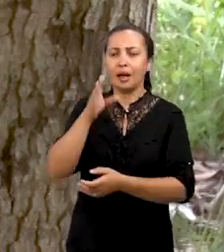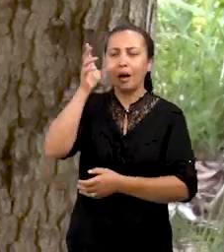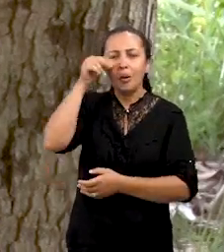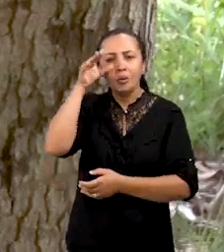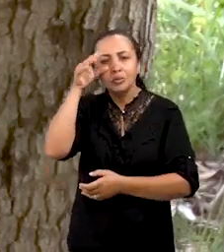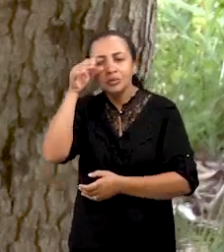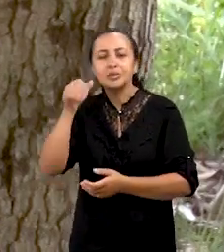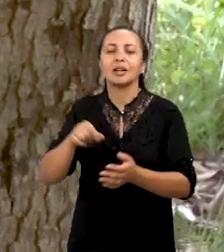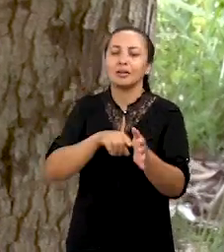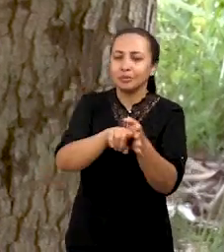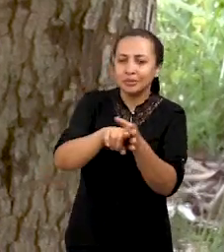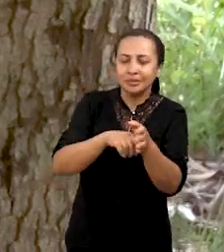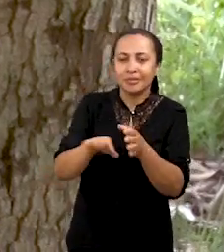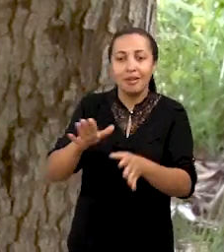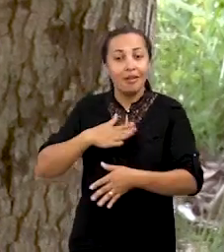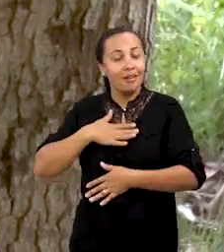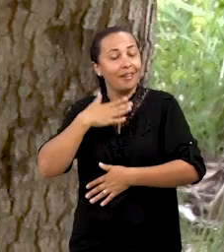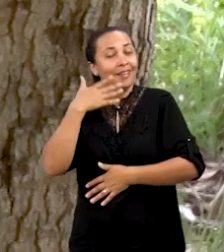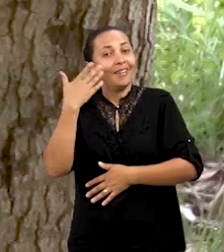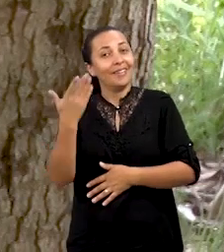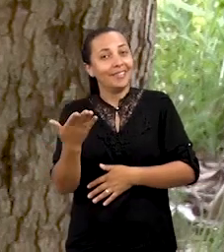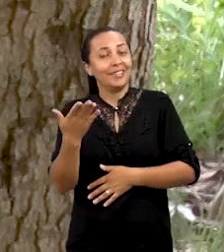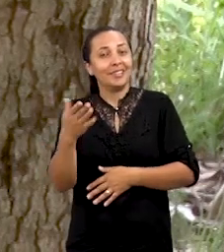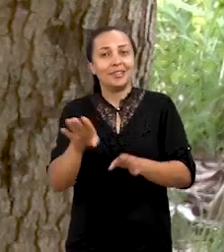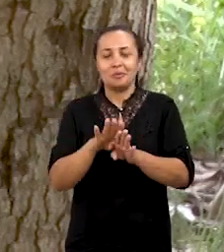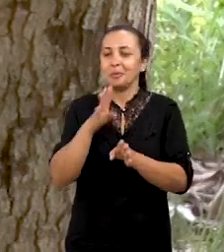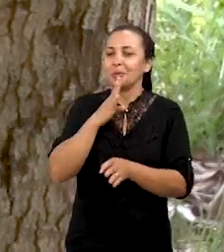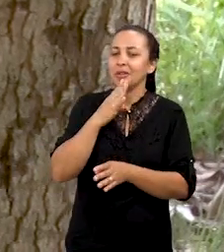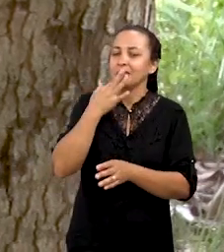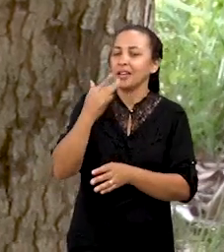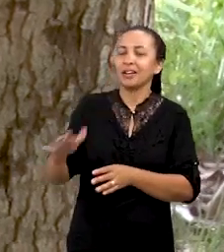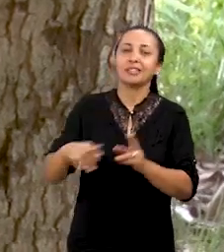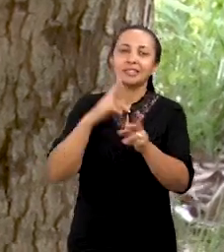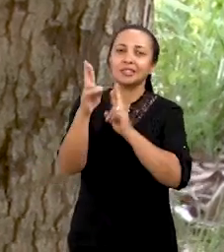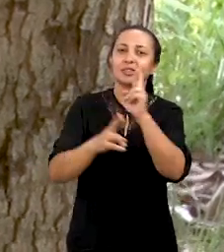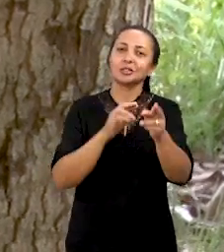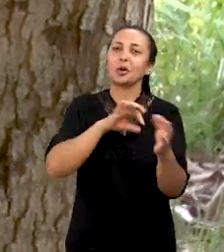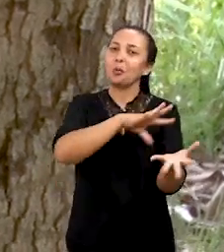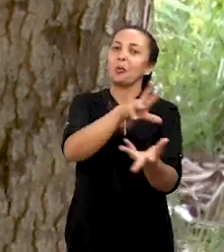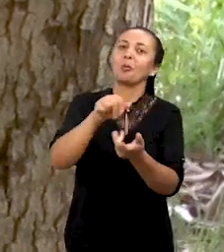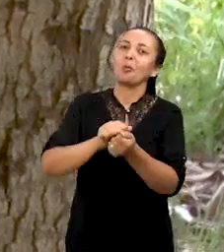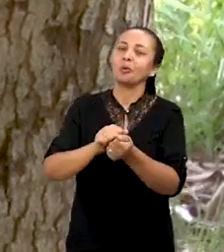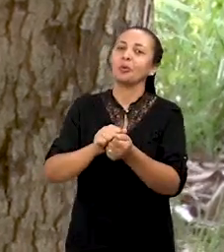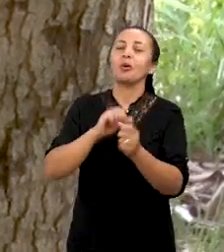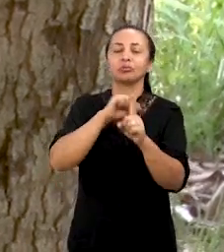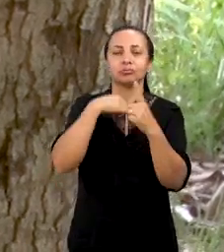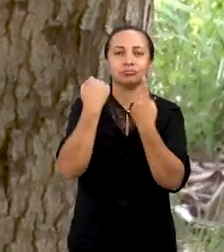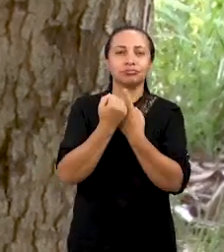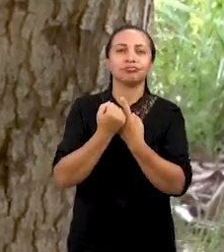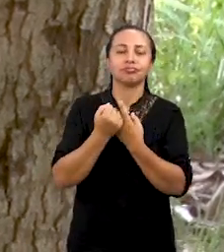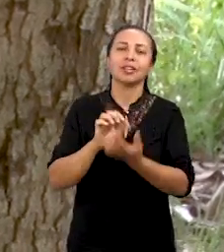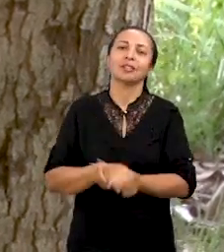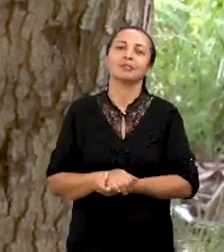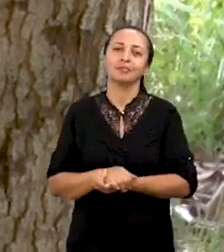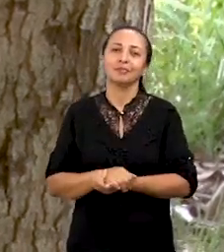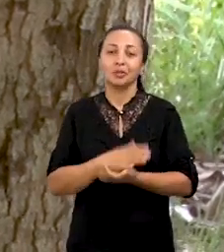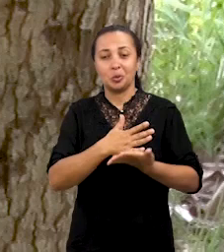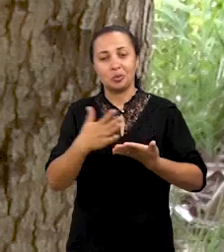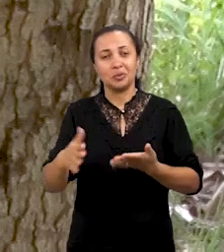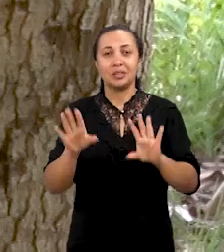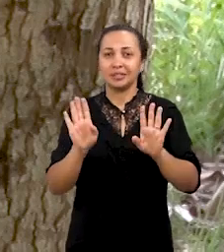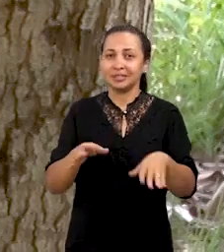exploração e o encantamento, além do conhecimento das crianças em relação ao mundo físico e social. Partindo desse